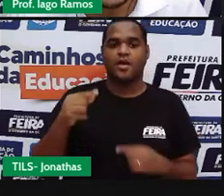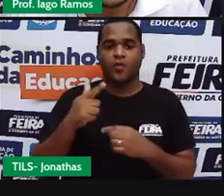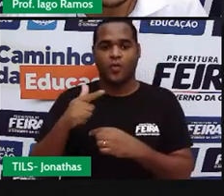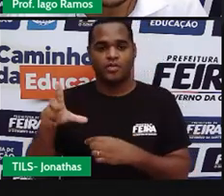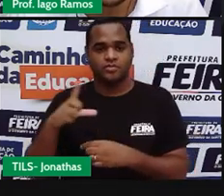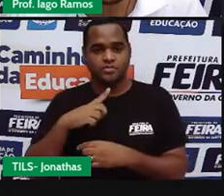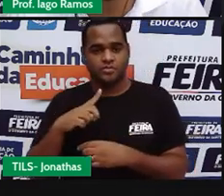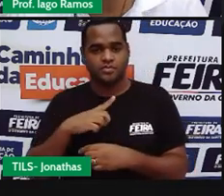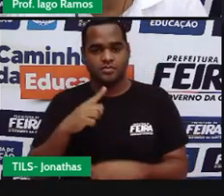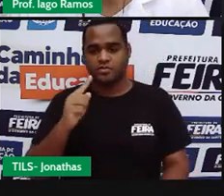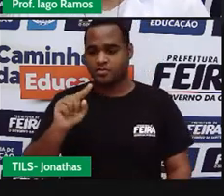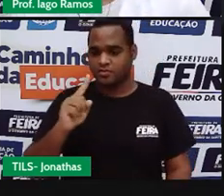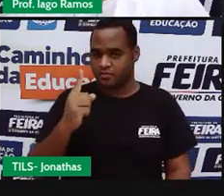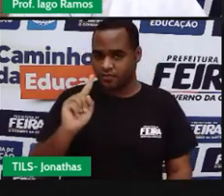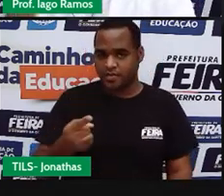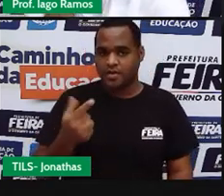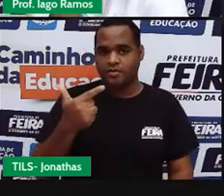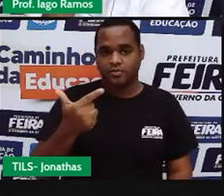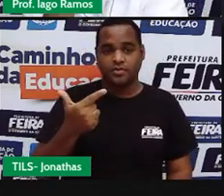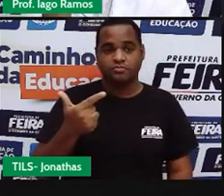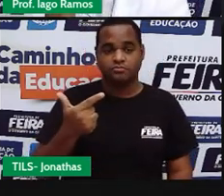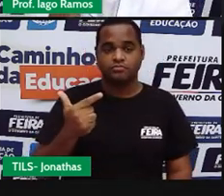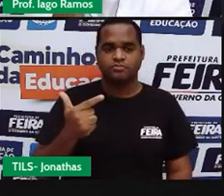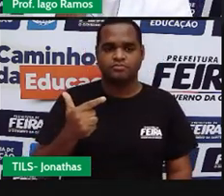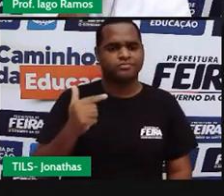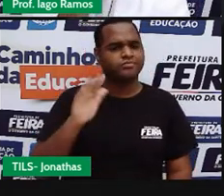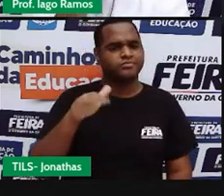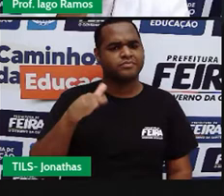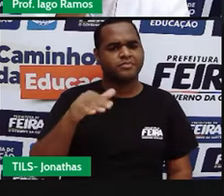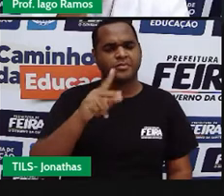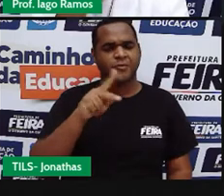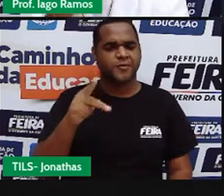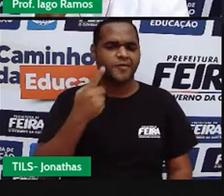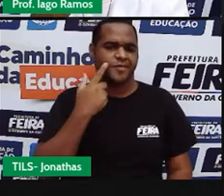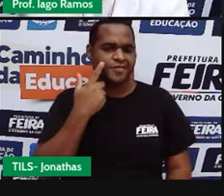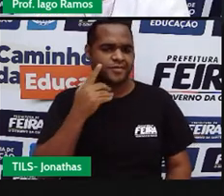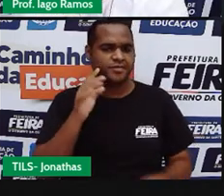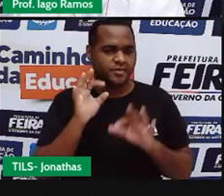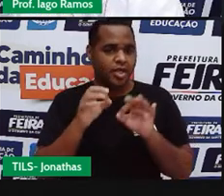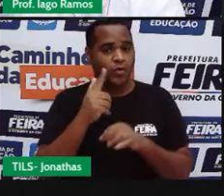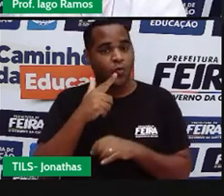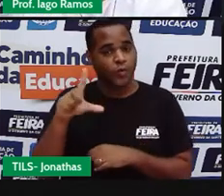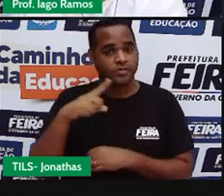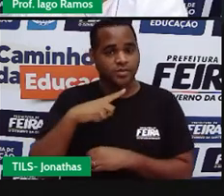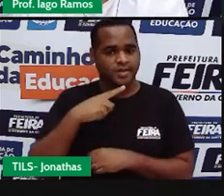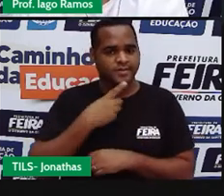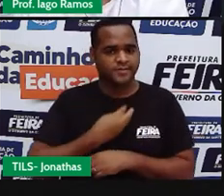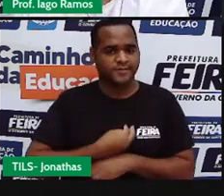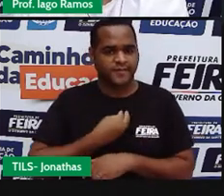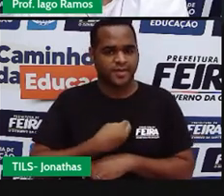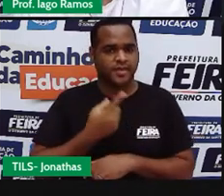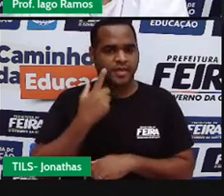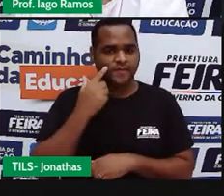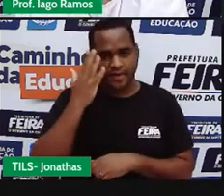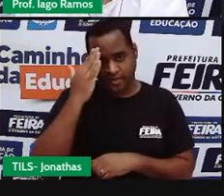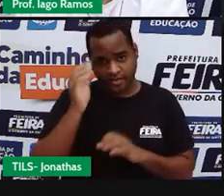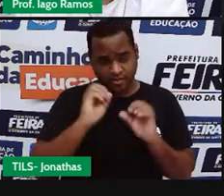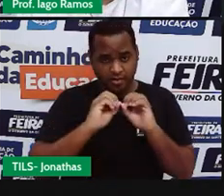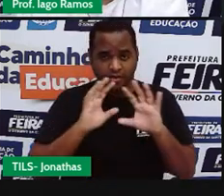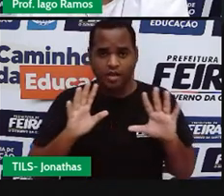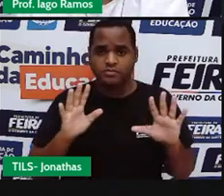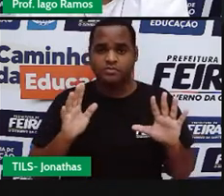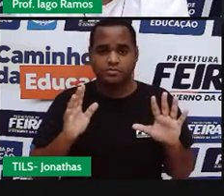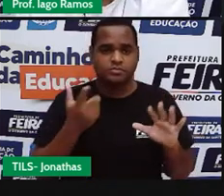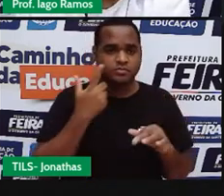até essa corda foi 1,2. Tá, professor? Então, faça o seguinte, faça outro ponto aí, vá para ver se eu vou entender esse negócio.